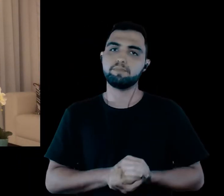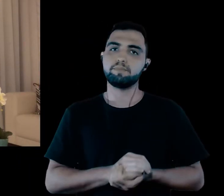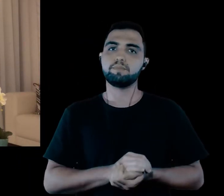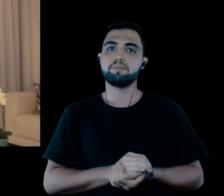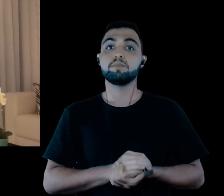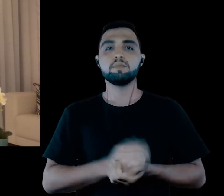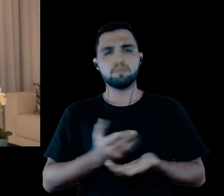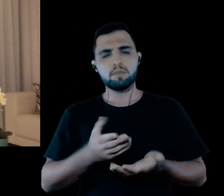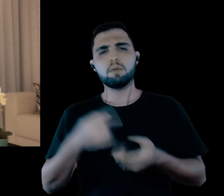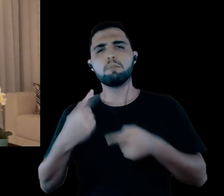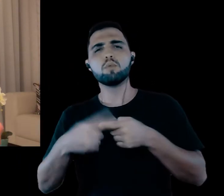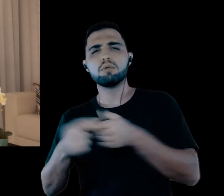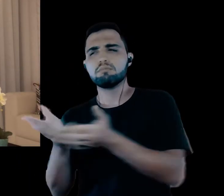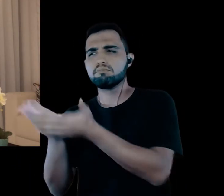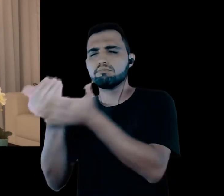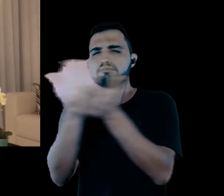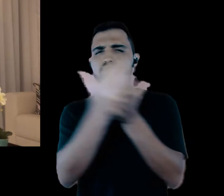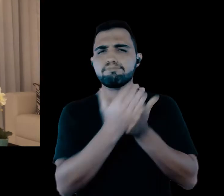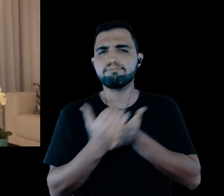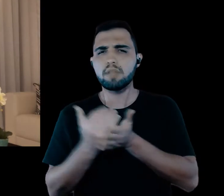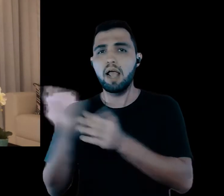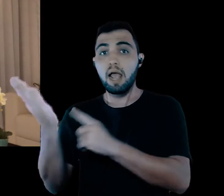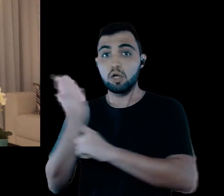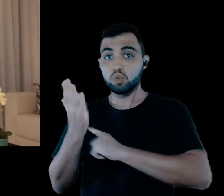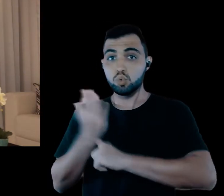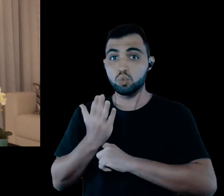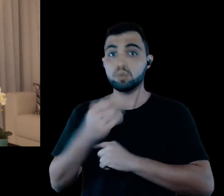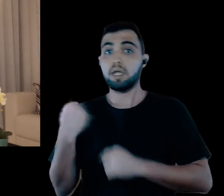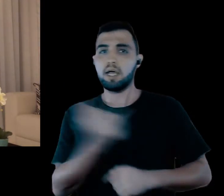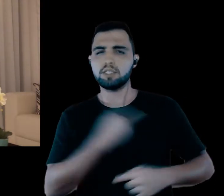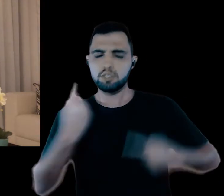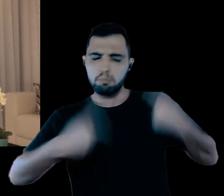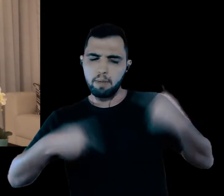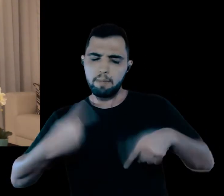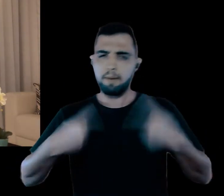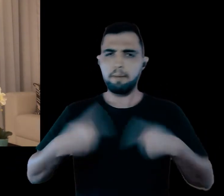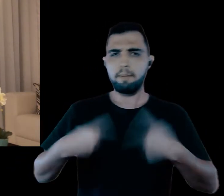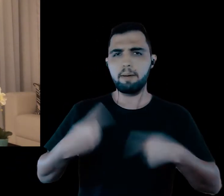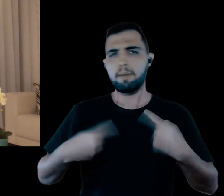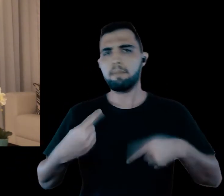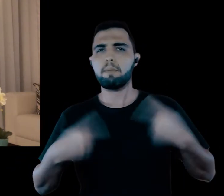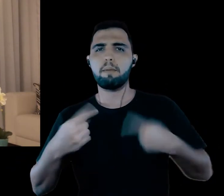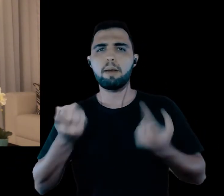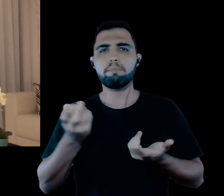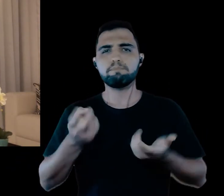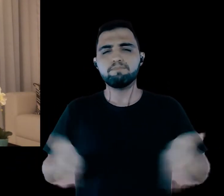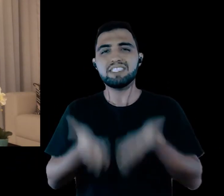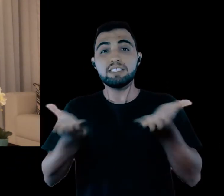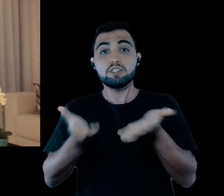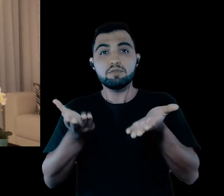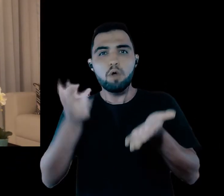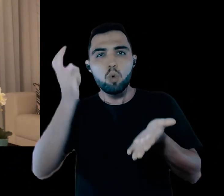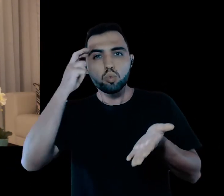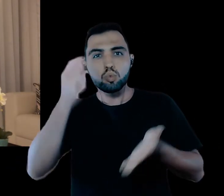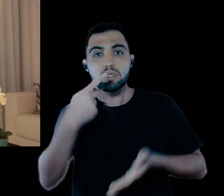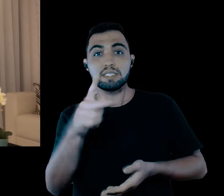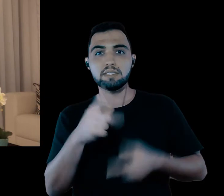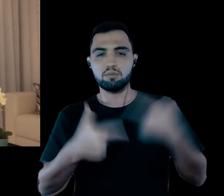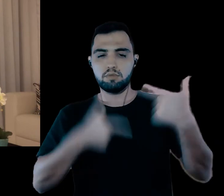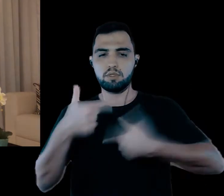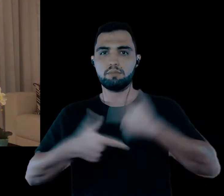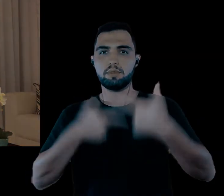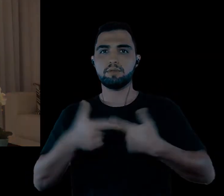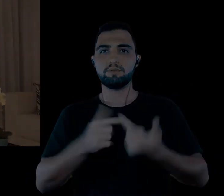.br Esse levantamento nos ajudará a trazar políticas culturais que auxiliem o seu